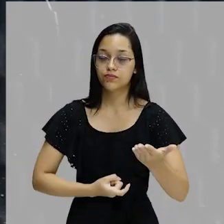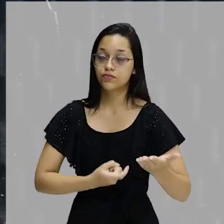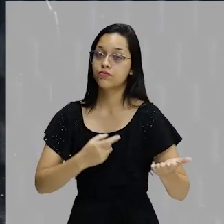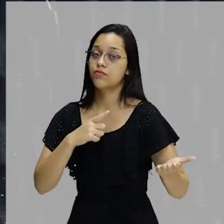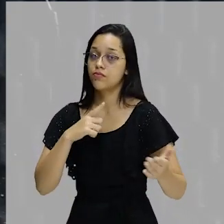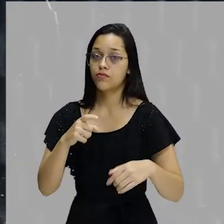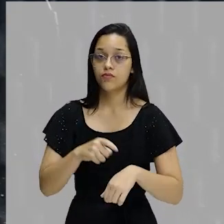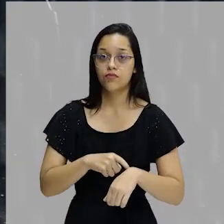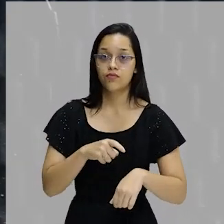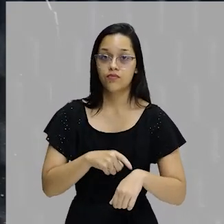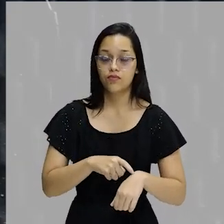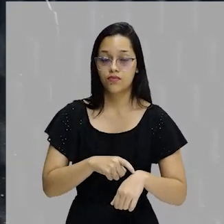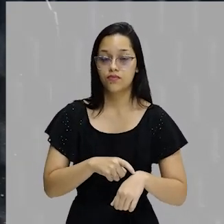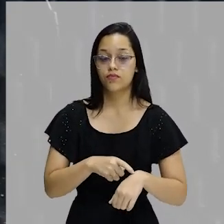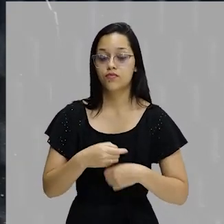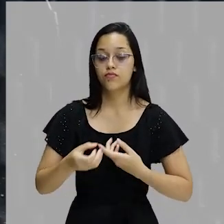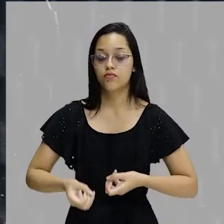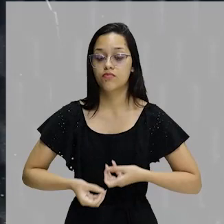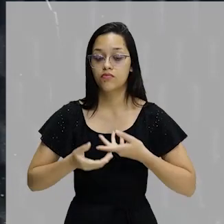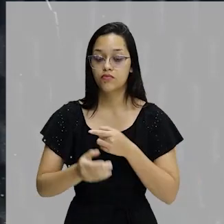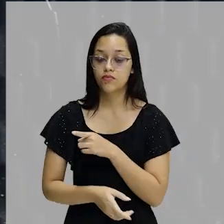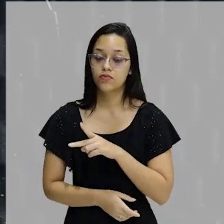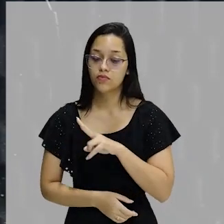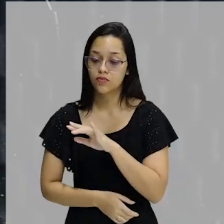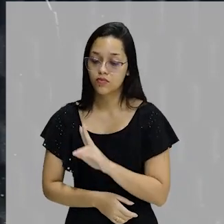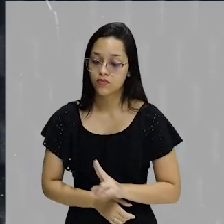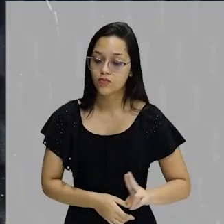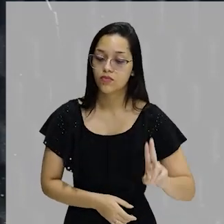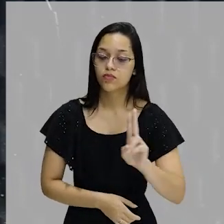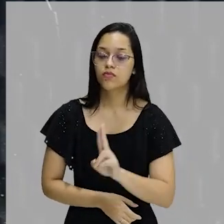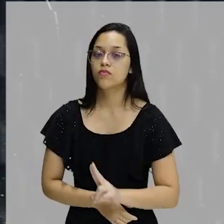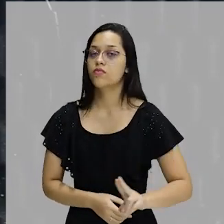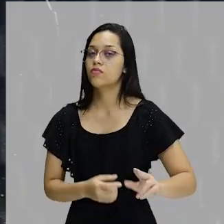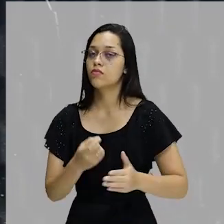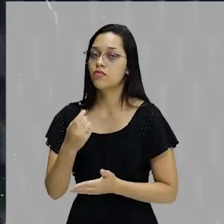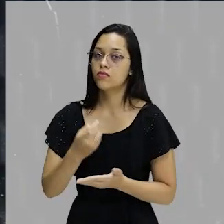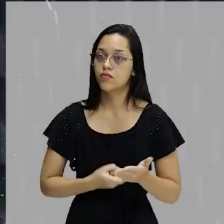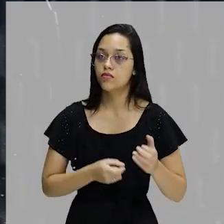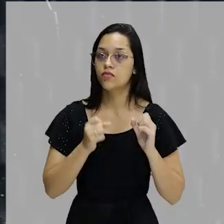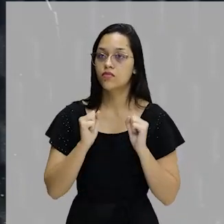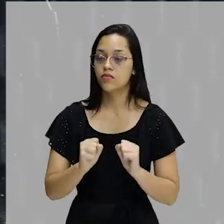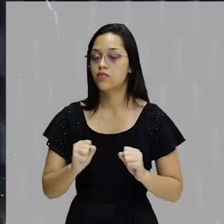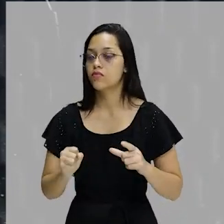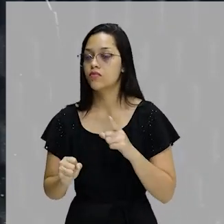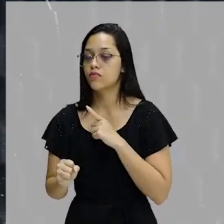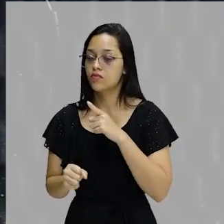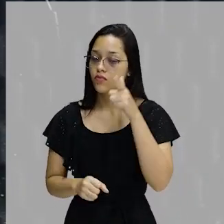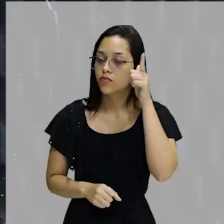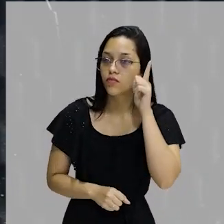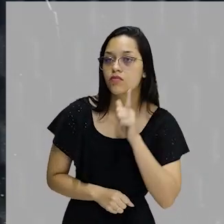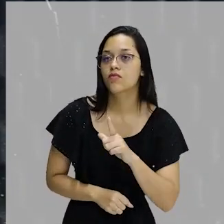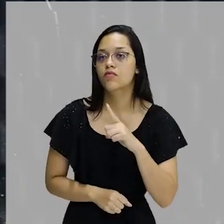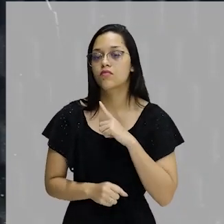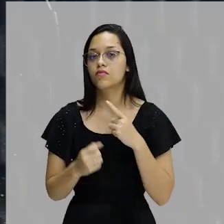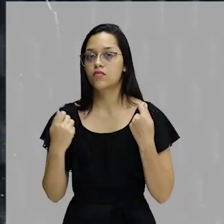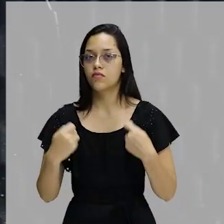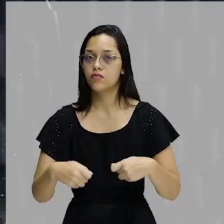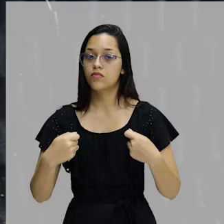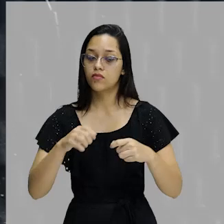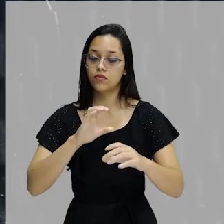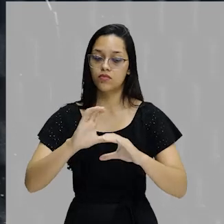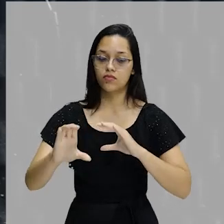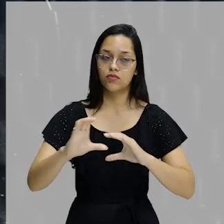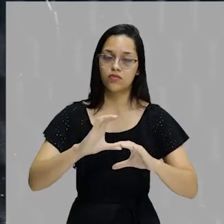momento, aquela forma de como você utiliza o texto para alcançar uma necessidade